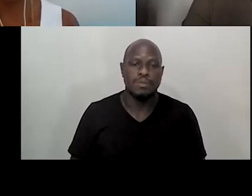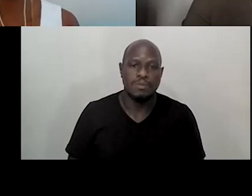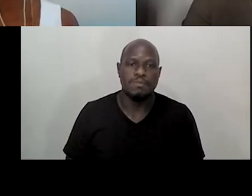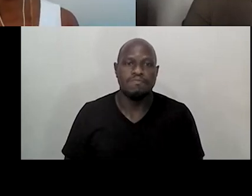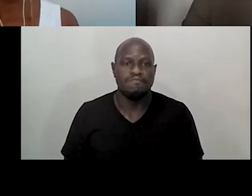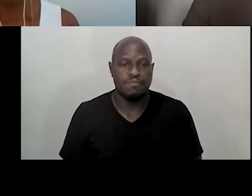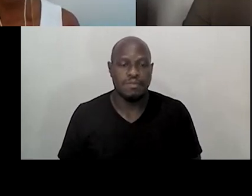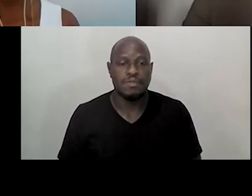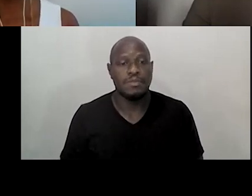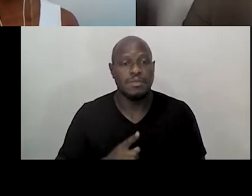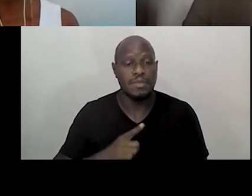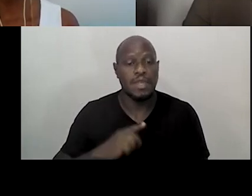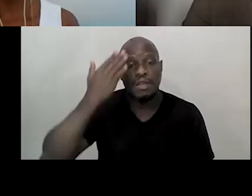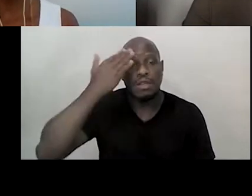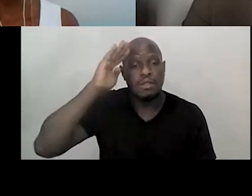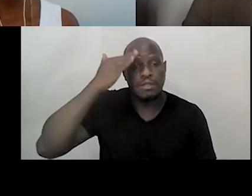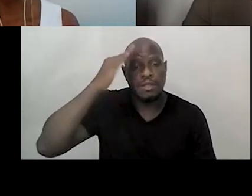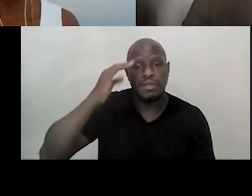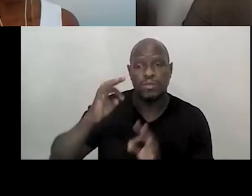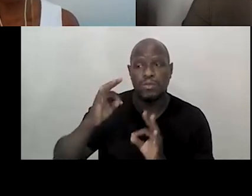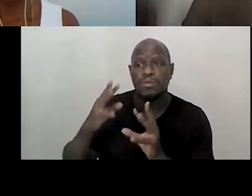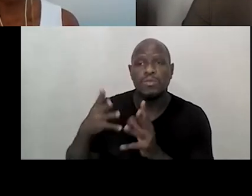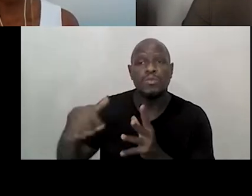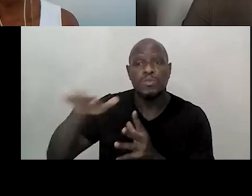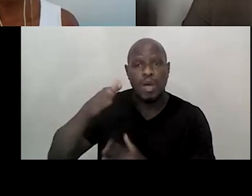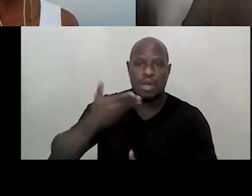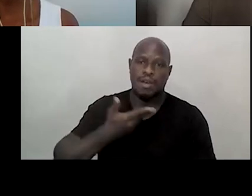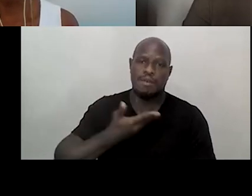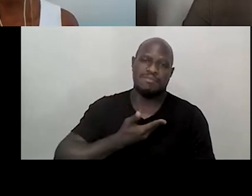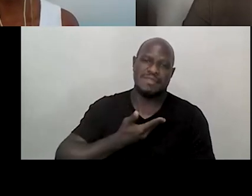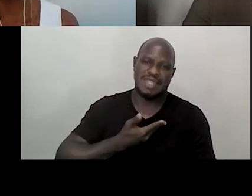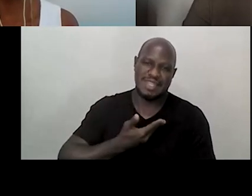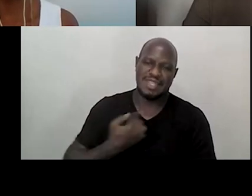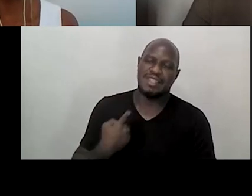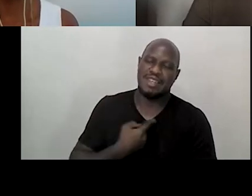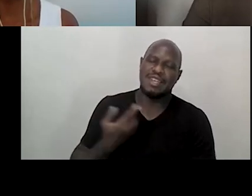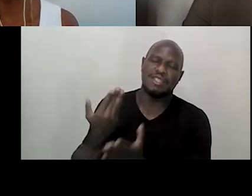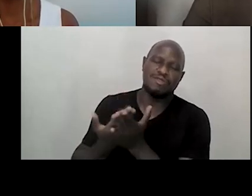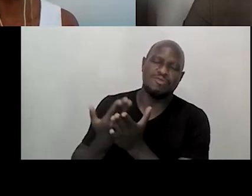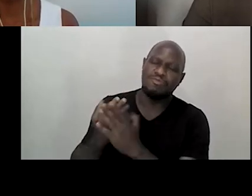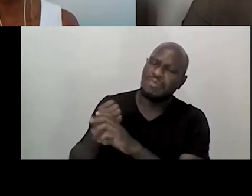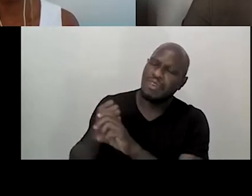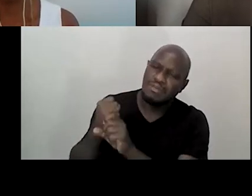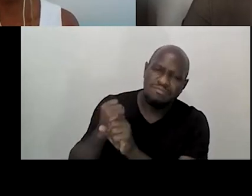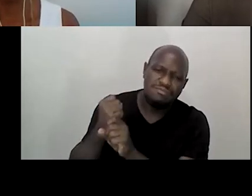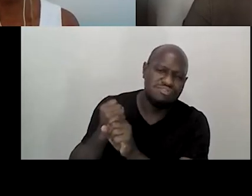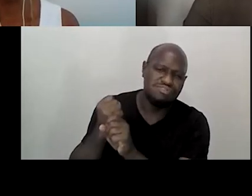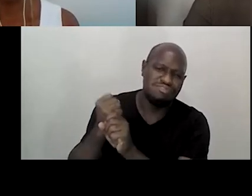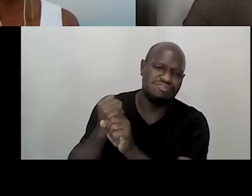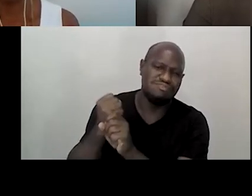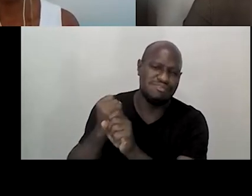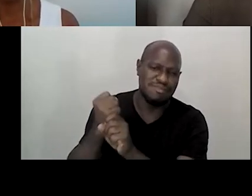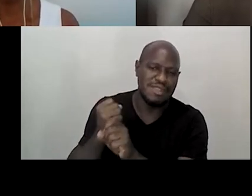né? Quem entende disso tudo são os nossos amigos que estudam anos isso para poder